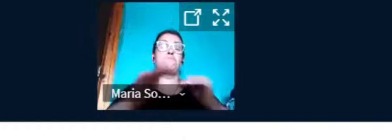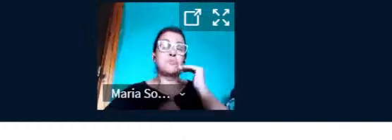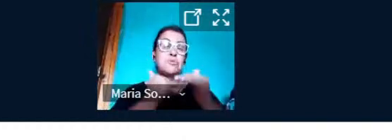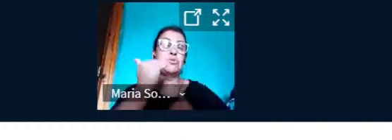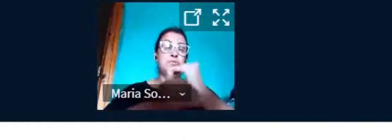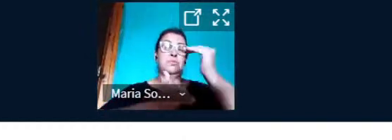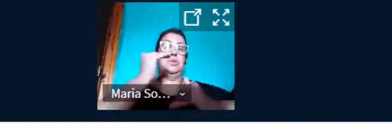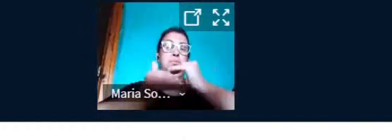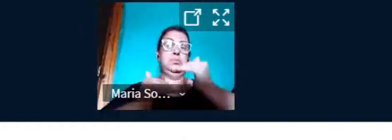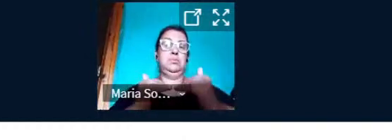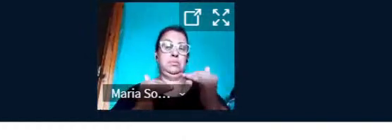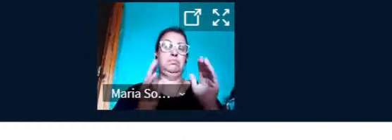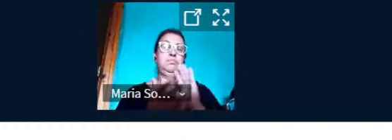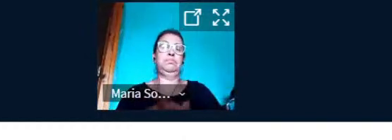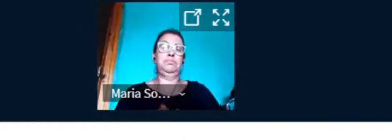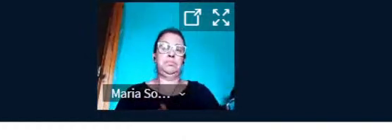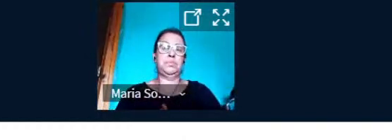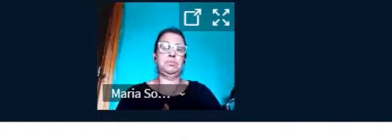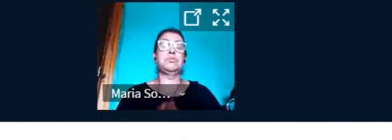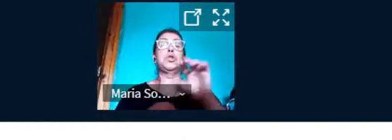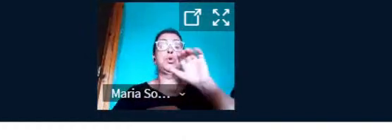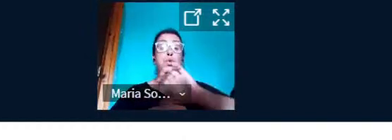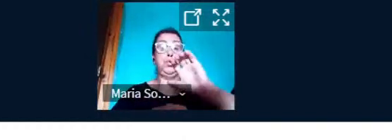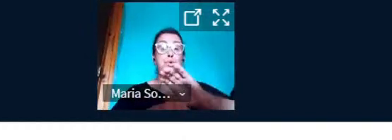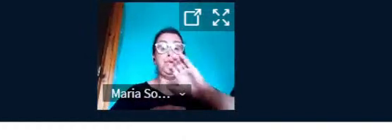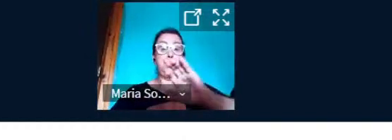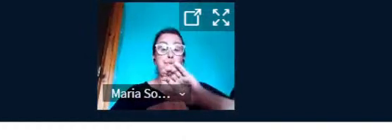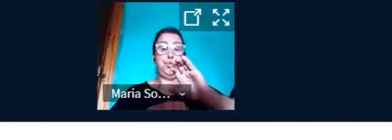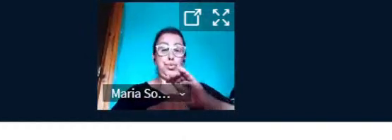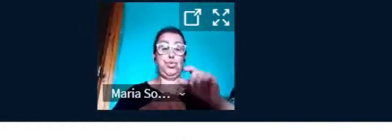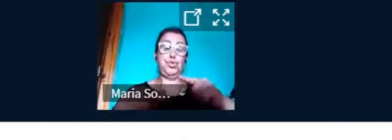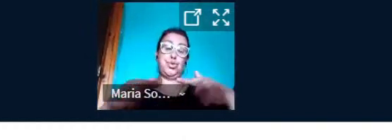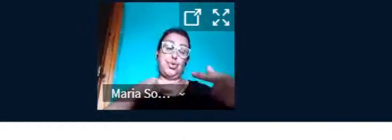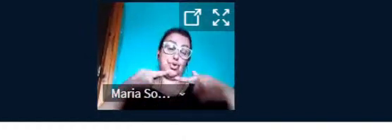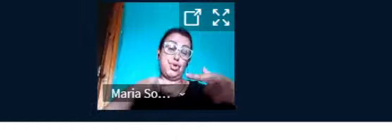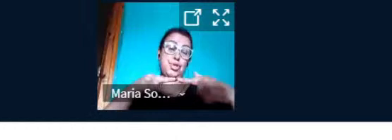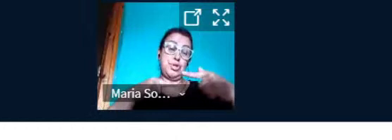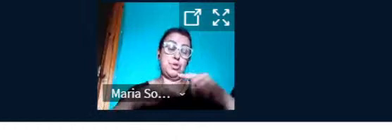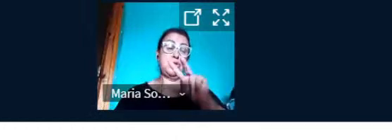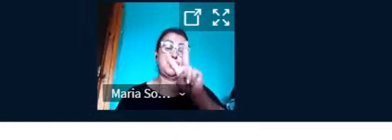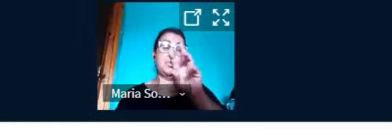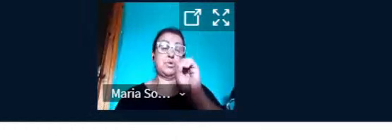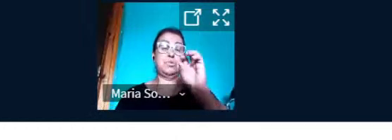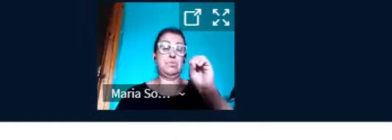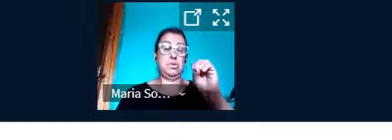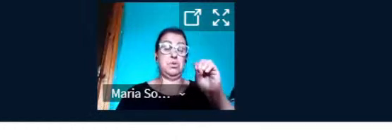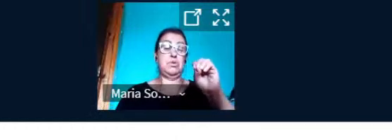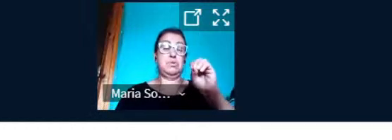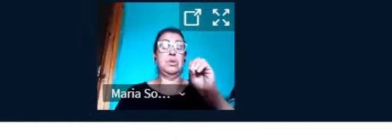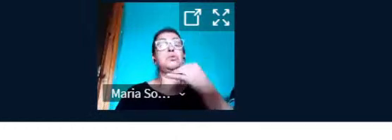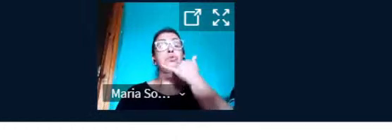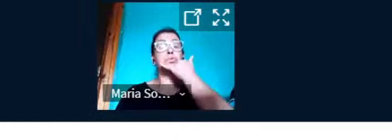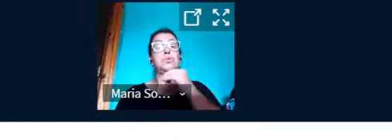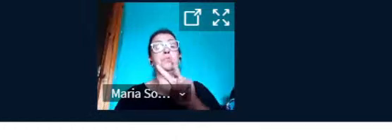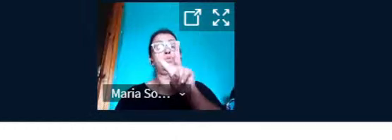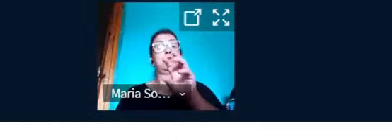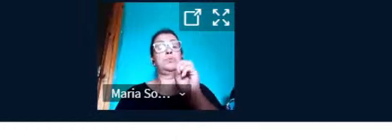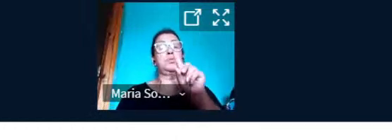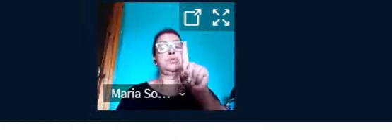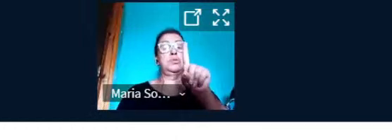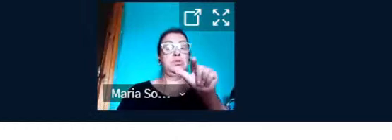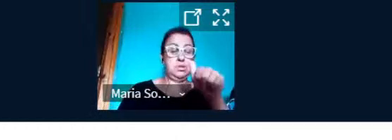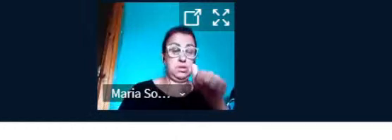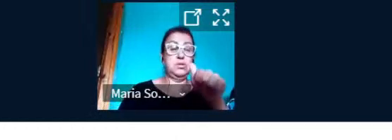pelo coordenador em 2017, intitulado de Minicurso de Resenho Arquitetônico como Exercício Prático de Aprendizado